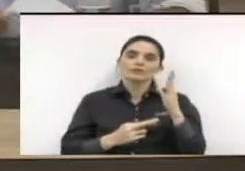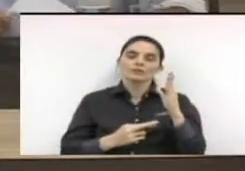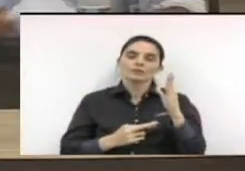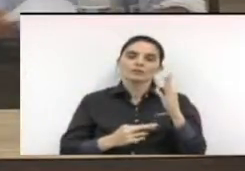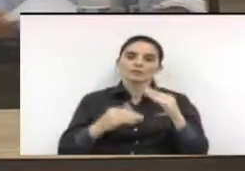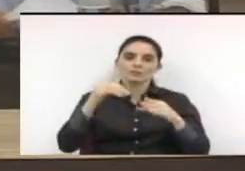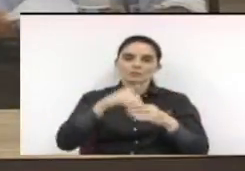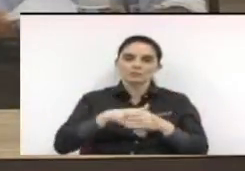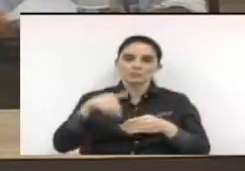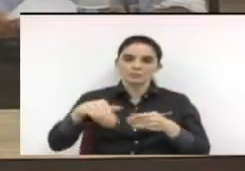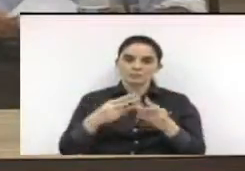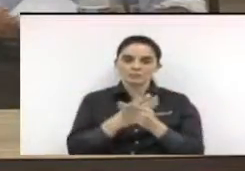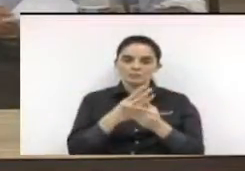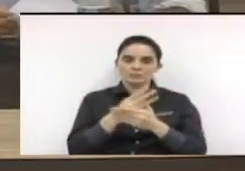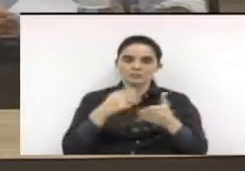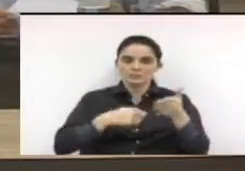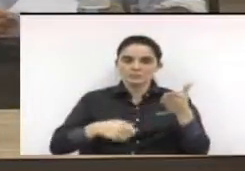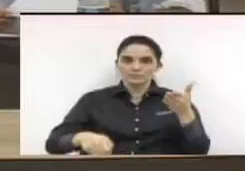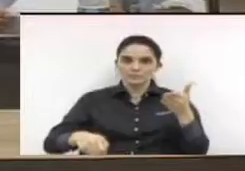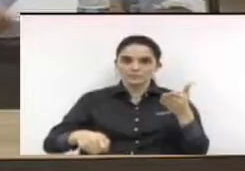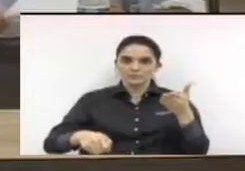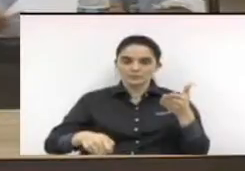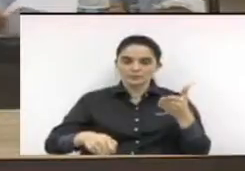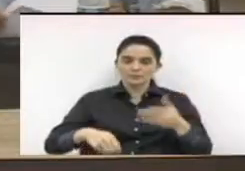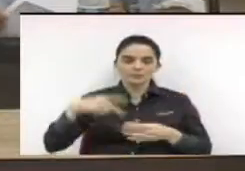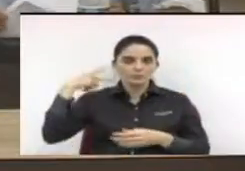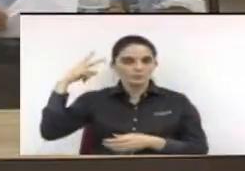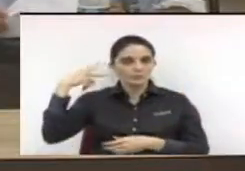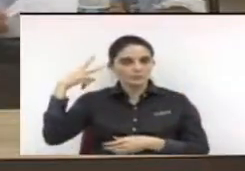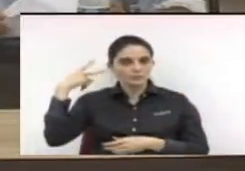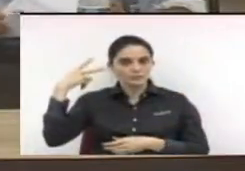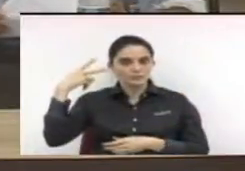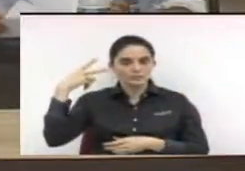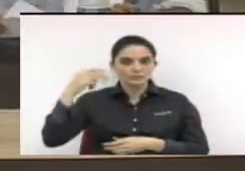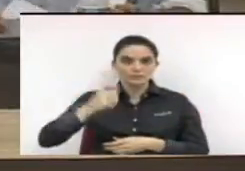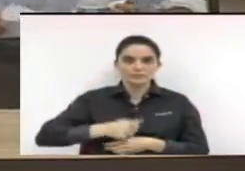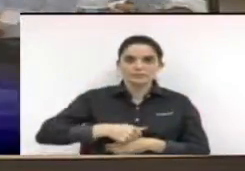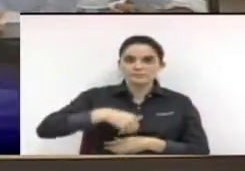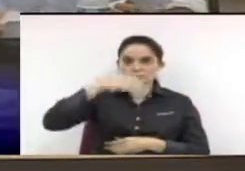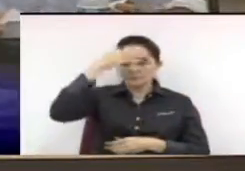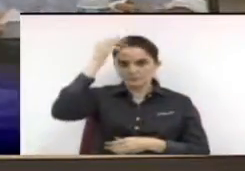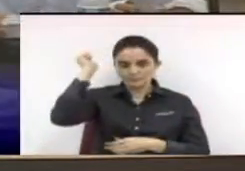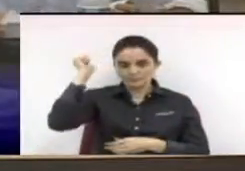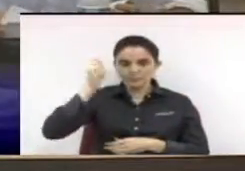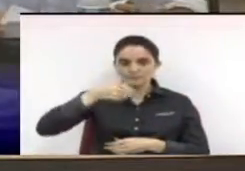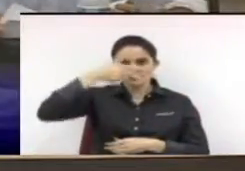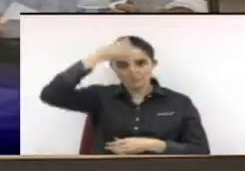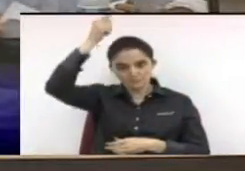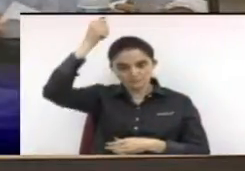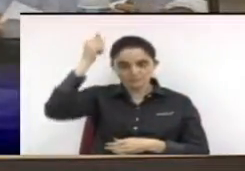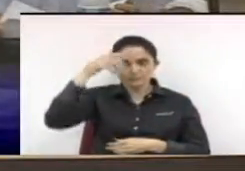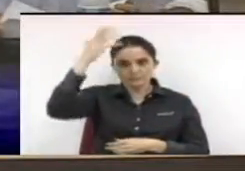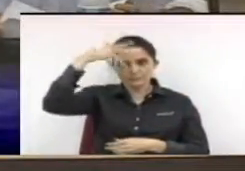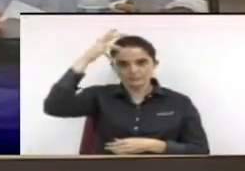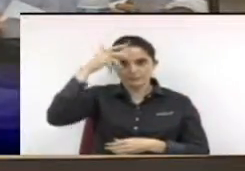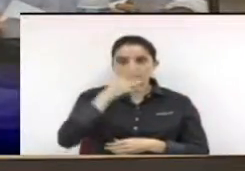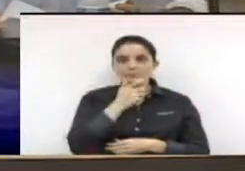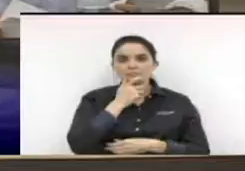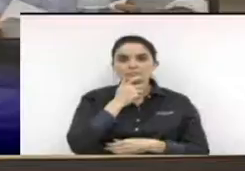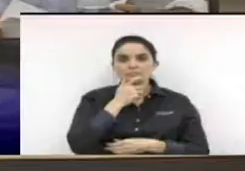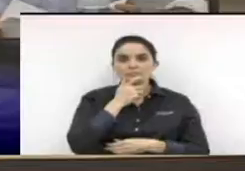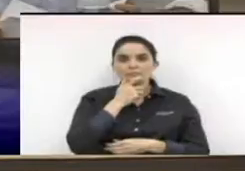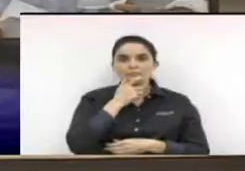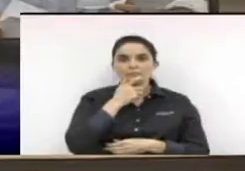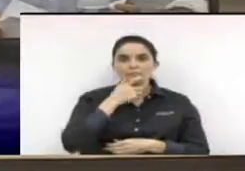assinam o requerimento os vereadores aluísio antônio franco darcy reis edivaldo soares antunes érica tanque érica